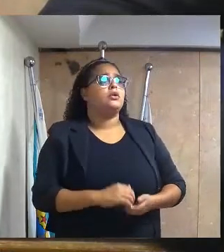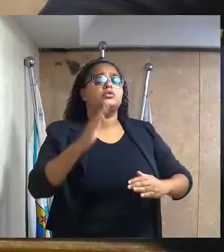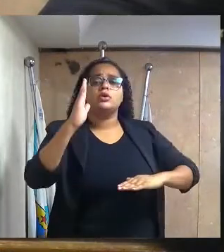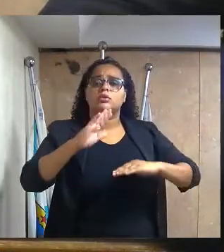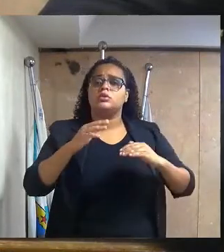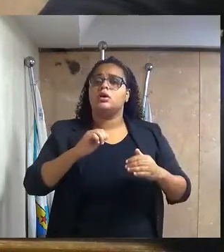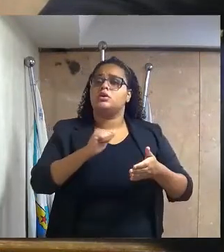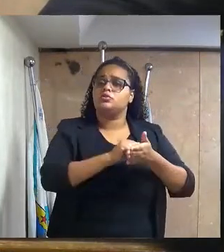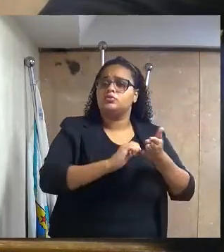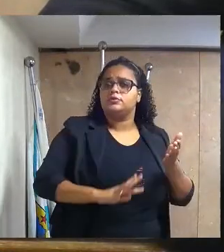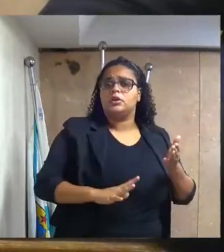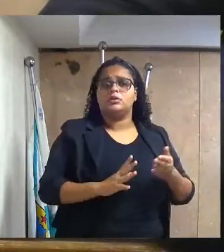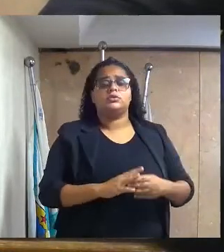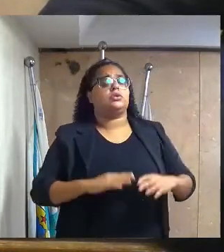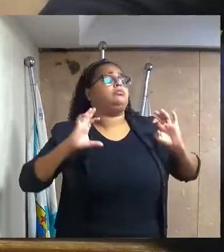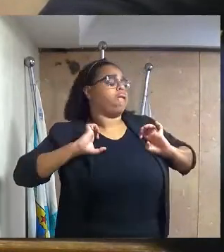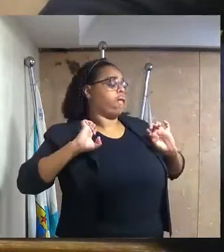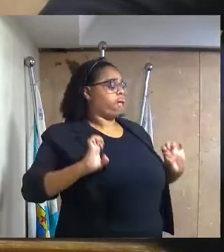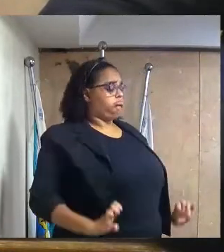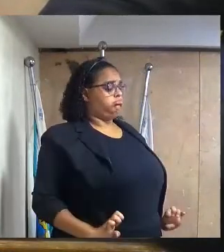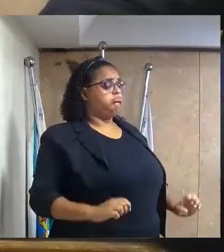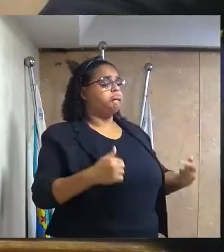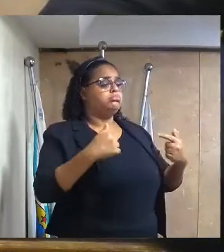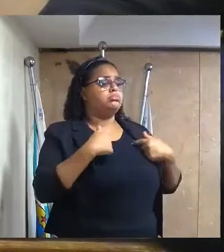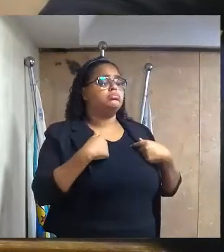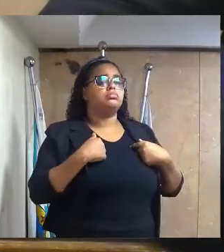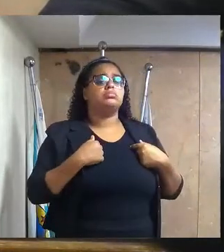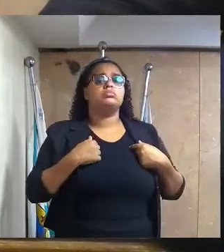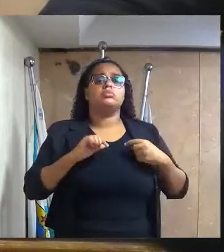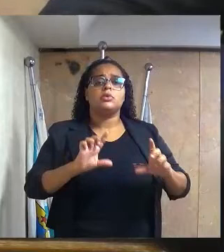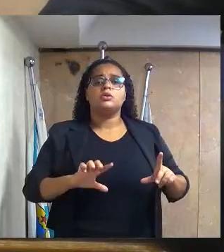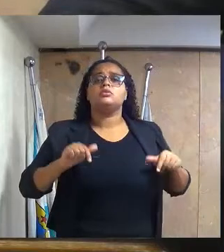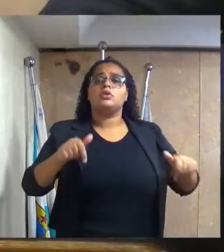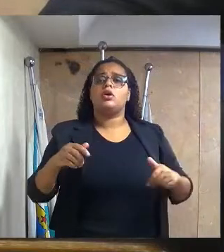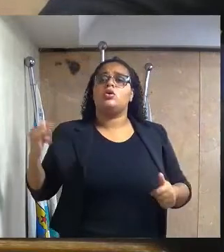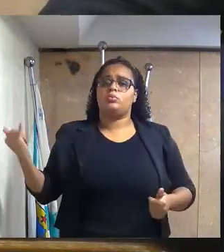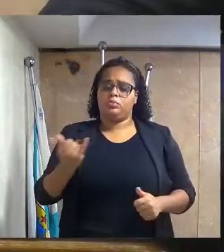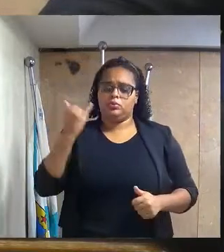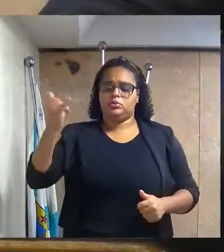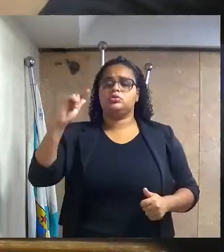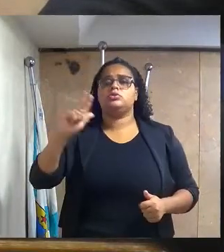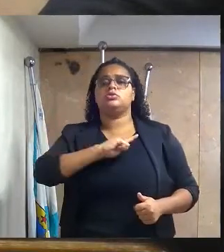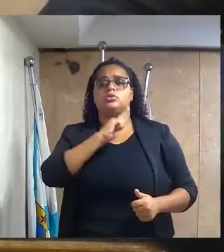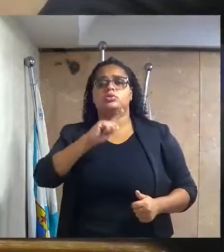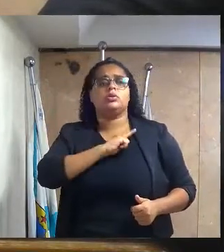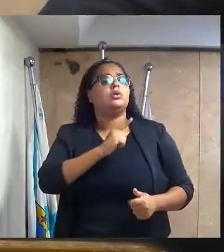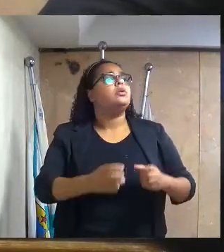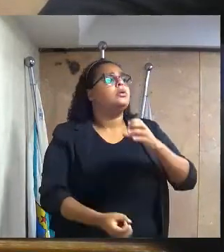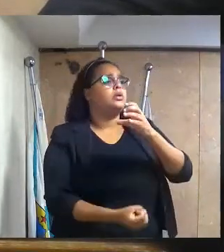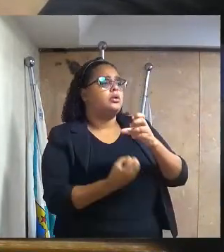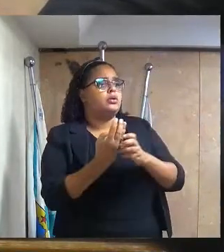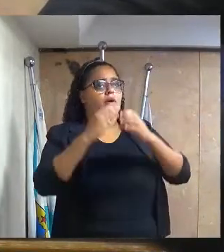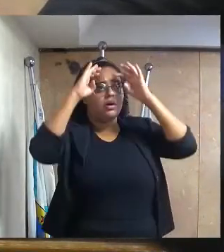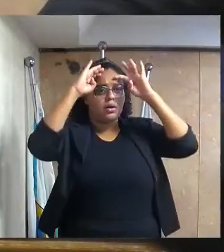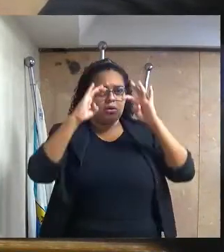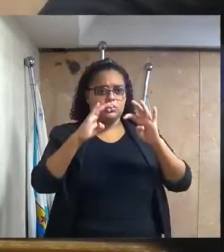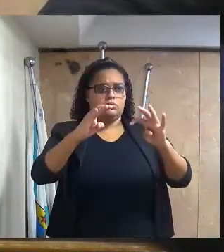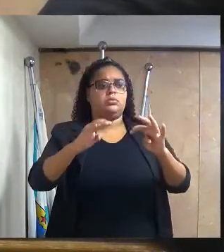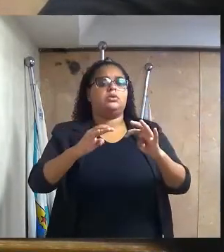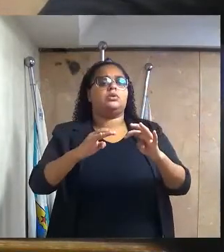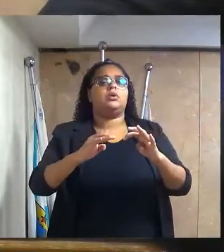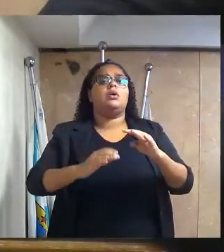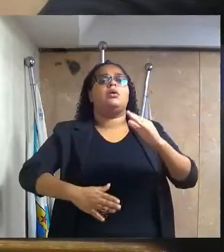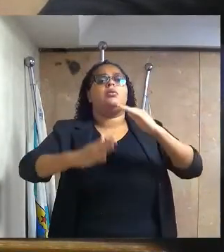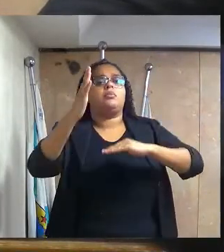atividades com ética de diligência, realizando uma importante gestão que é prima pelo respeito aos profissionais